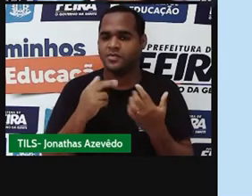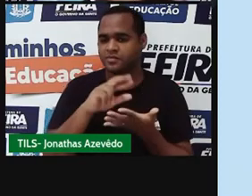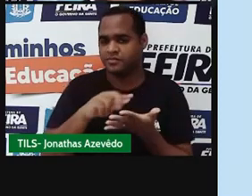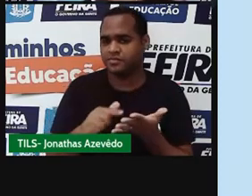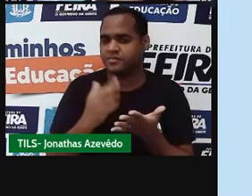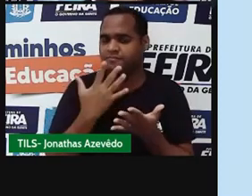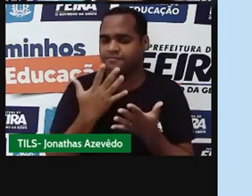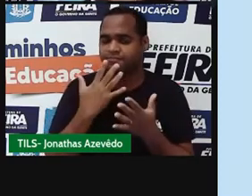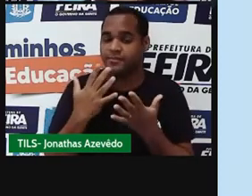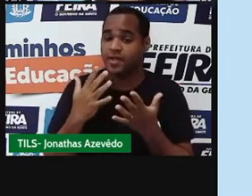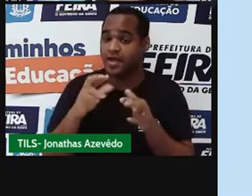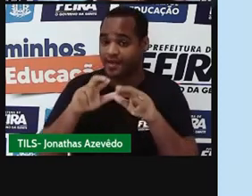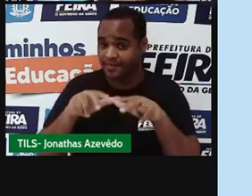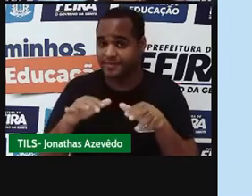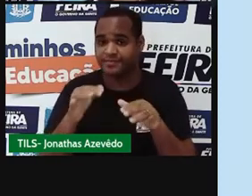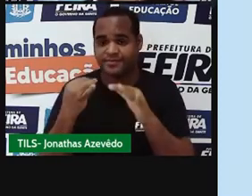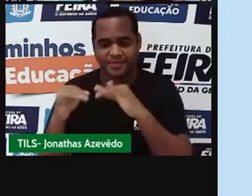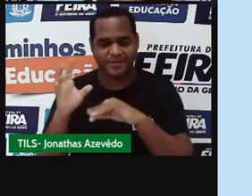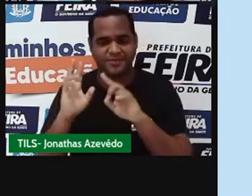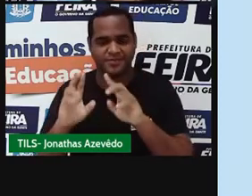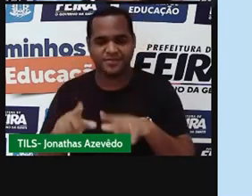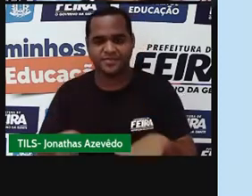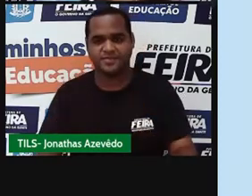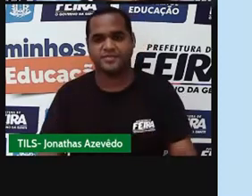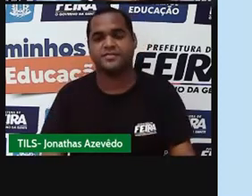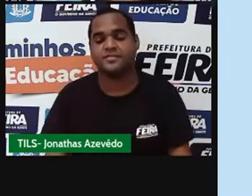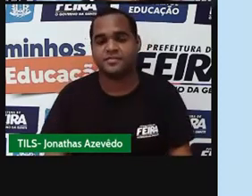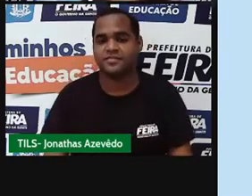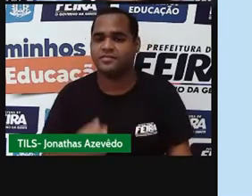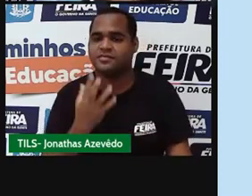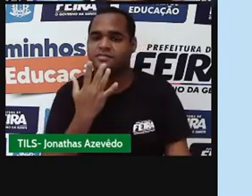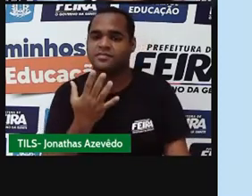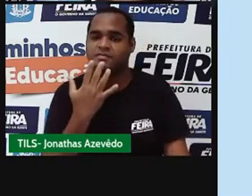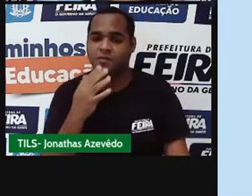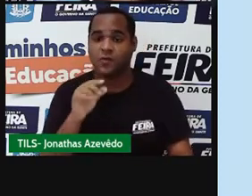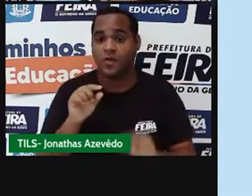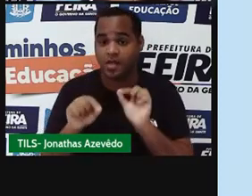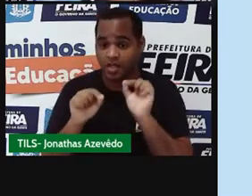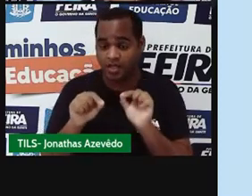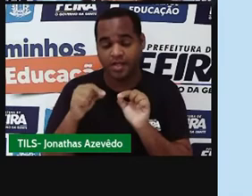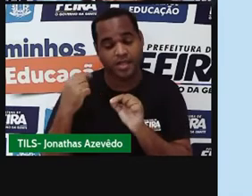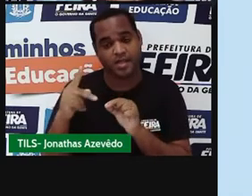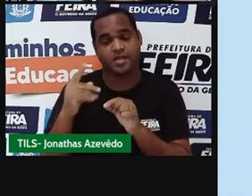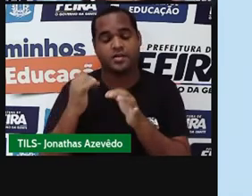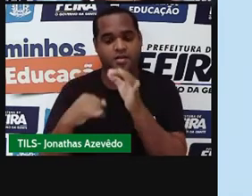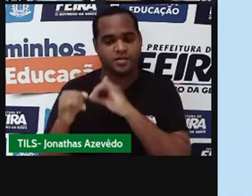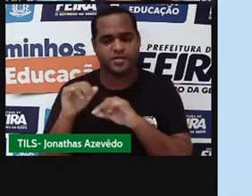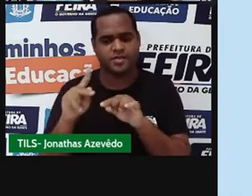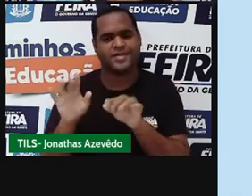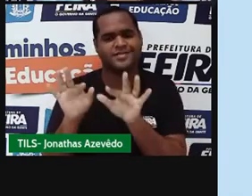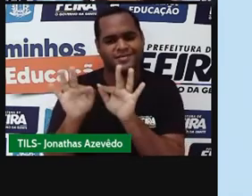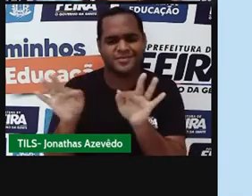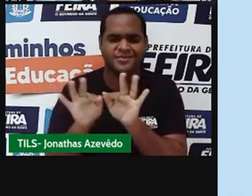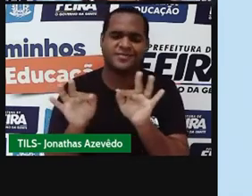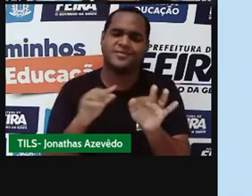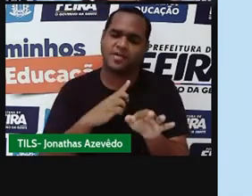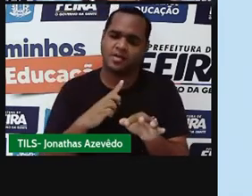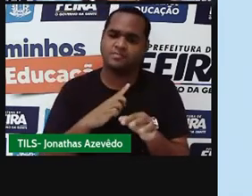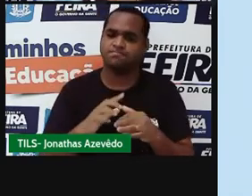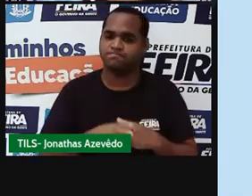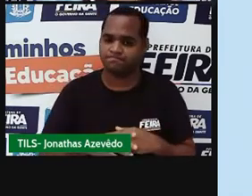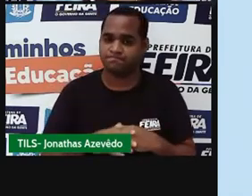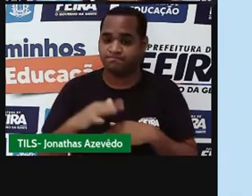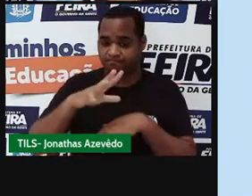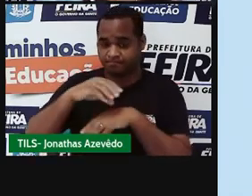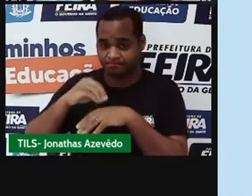Aqui eu tenho a mesma cor. Então, eu só tenho um elemento químico. Então, é uma substância simples. Vamos pegar